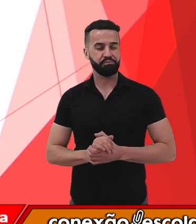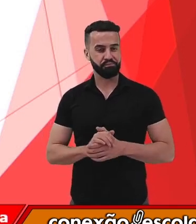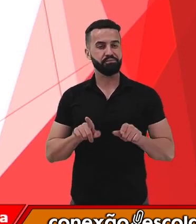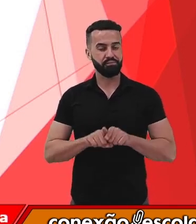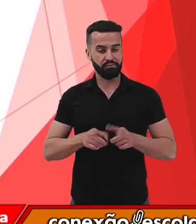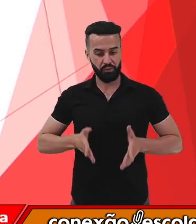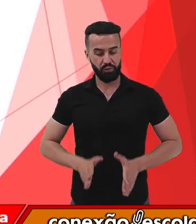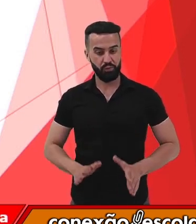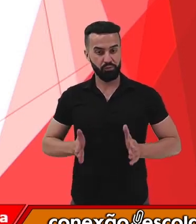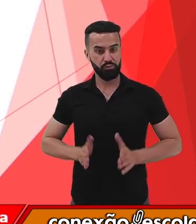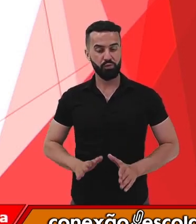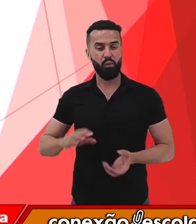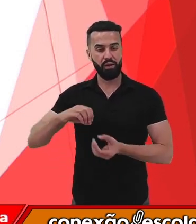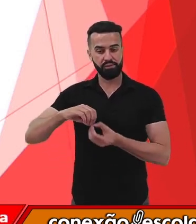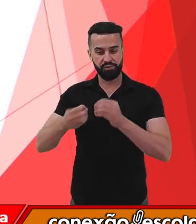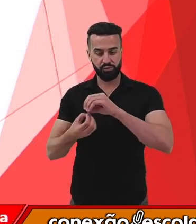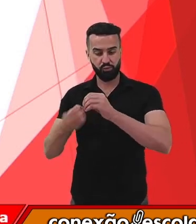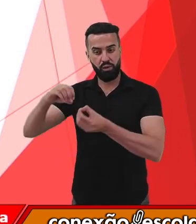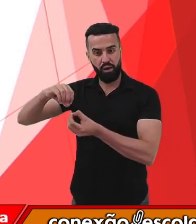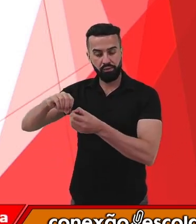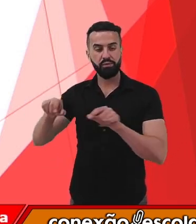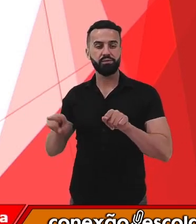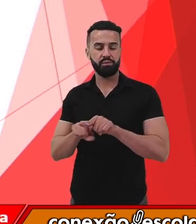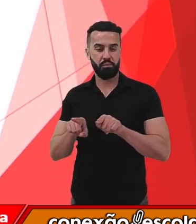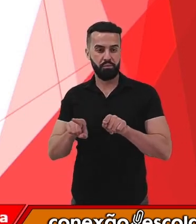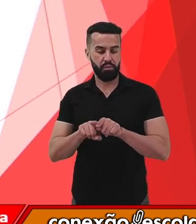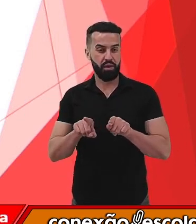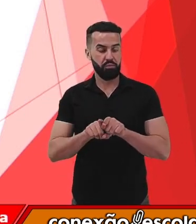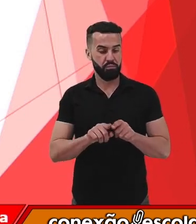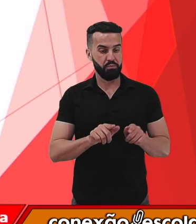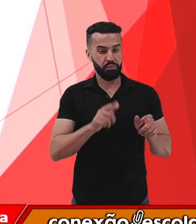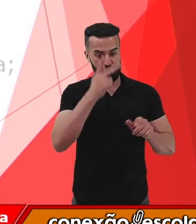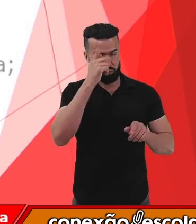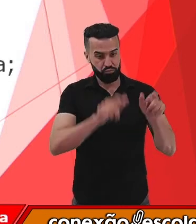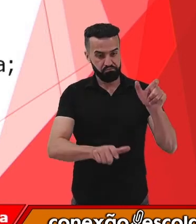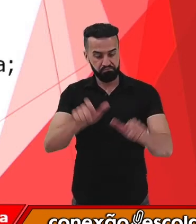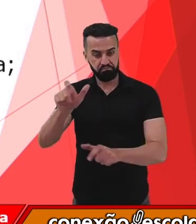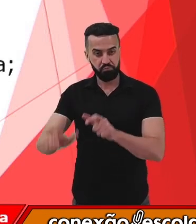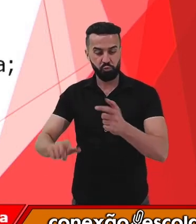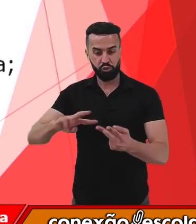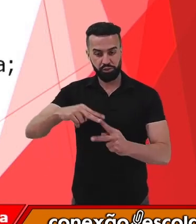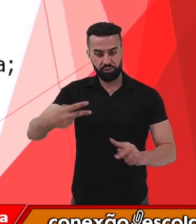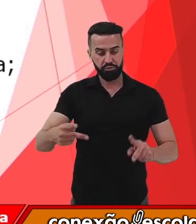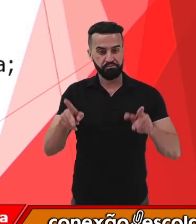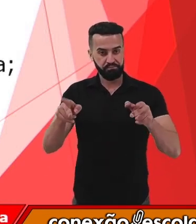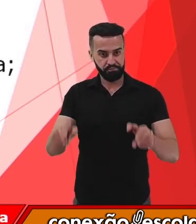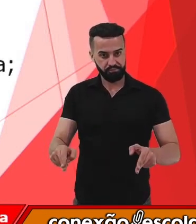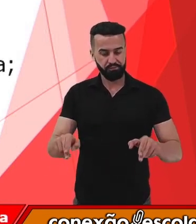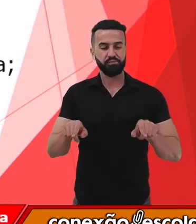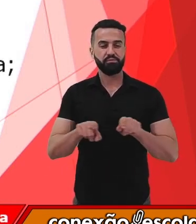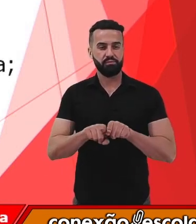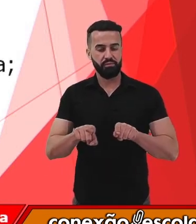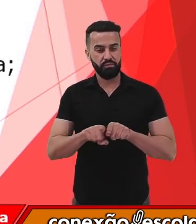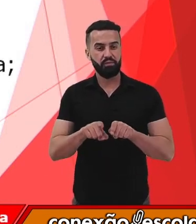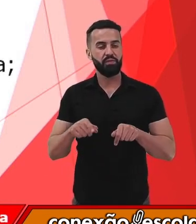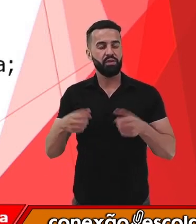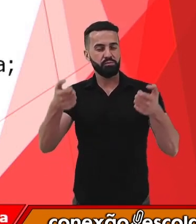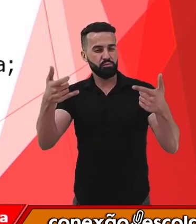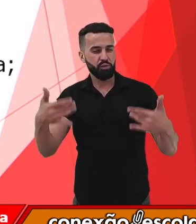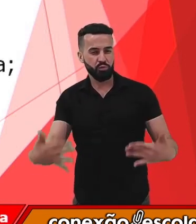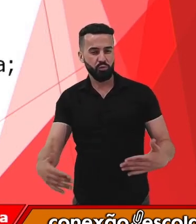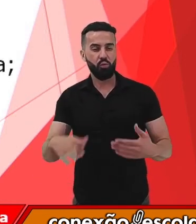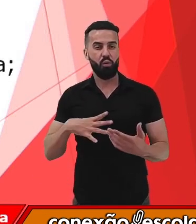assexuada dá origem a indivíduos geneticamente idênticos, também conversamos sobre a reprodução